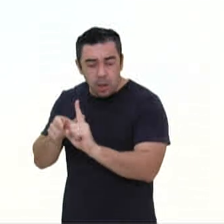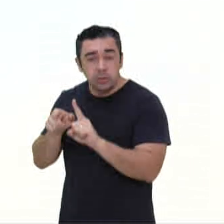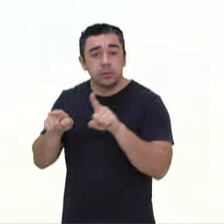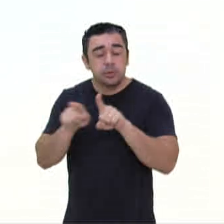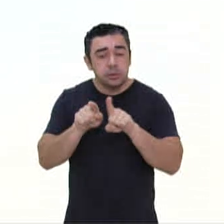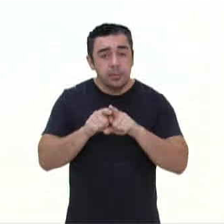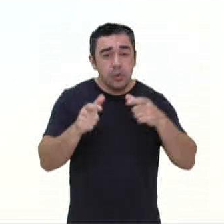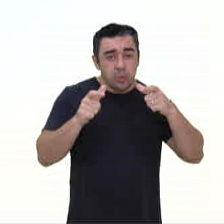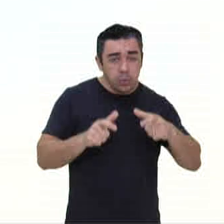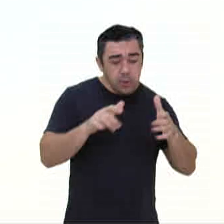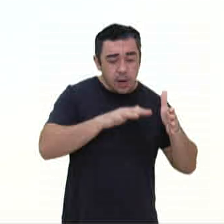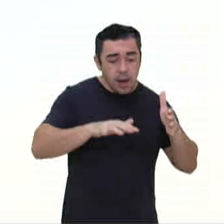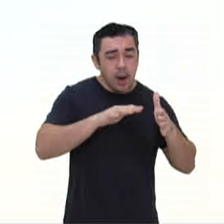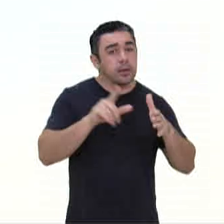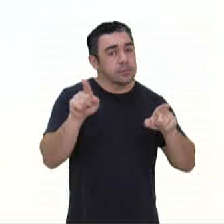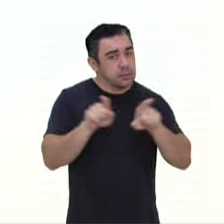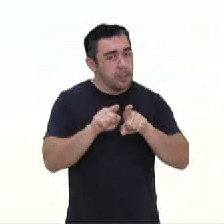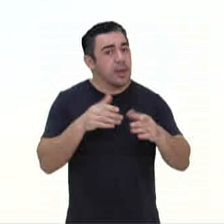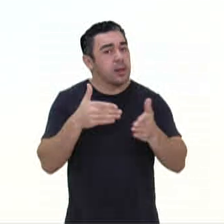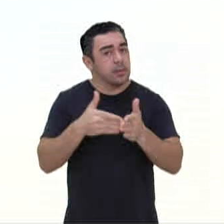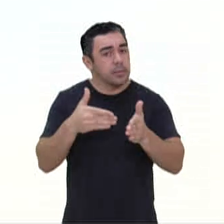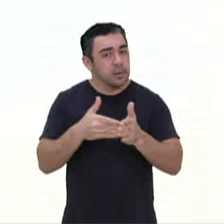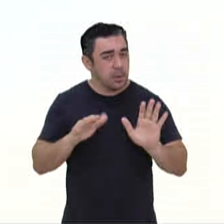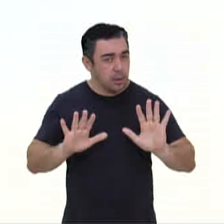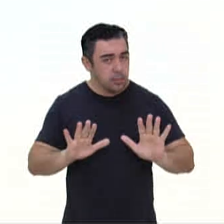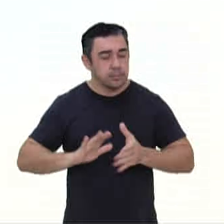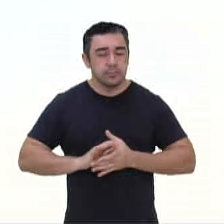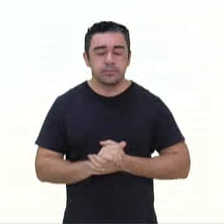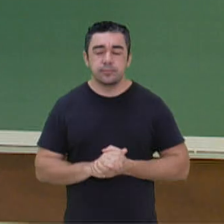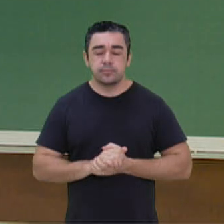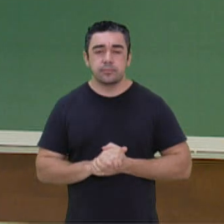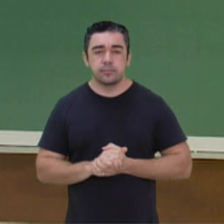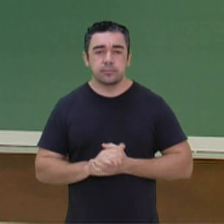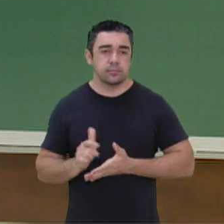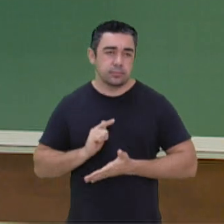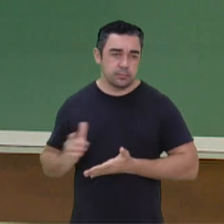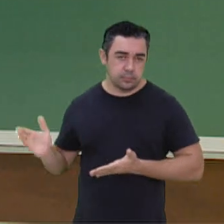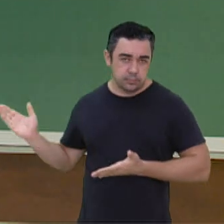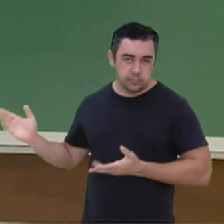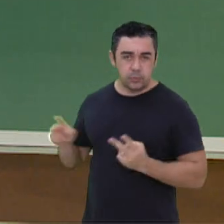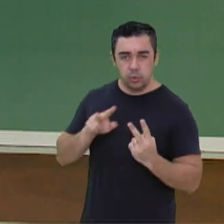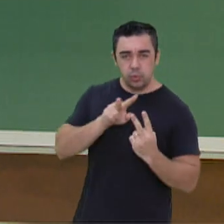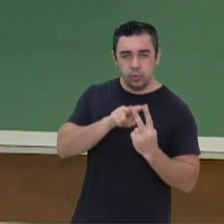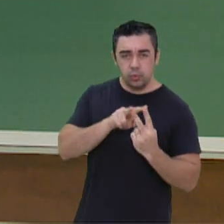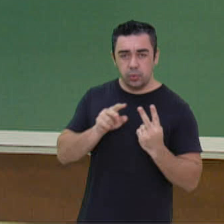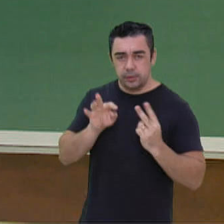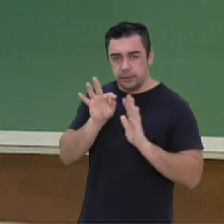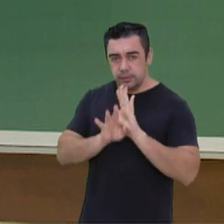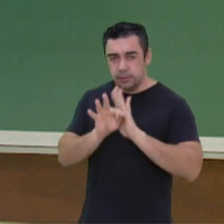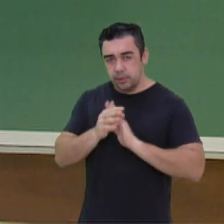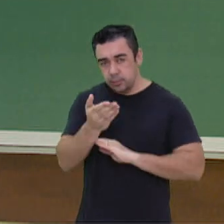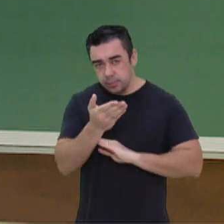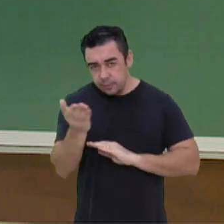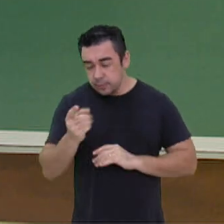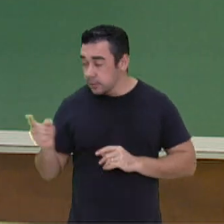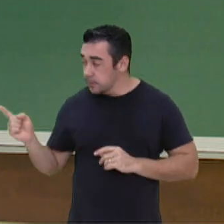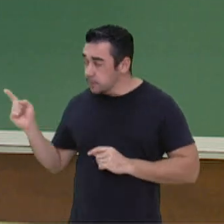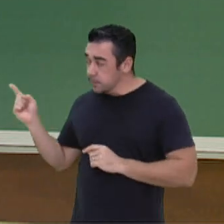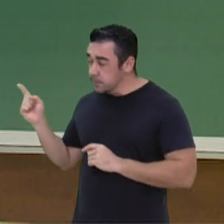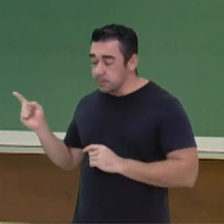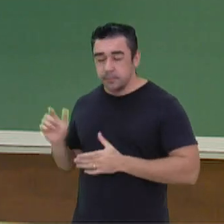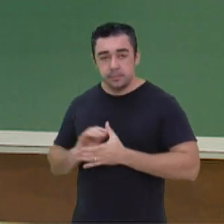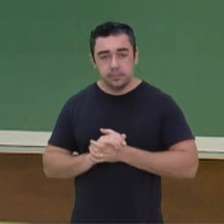ou cenários são limitados, né? Tem aqui duas obras para vocês. Então,